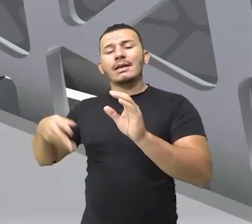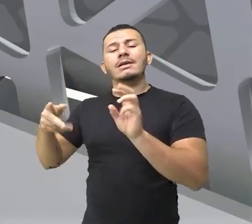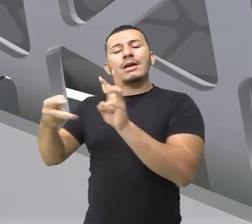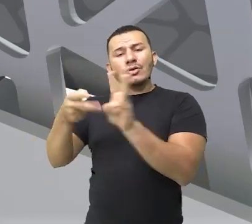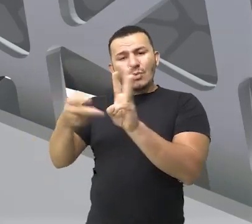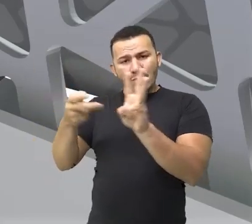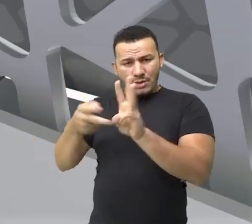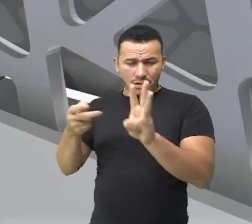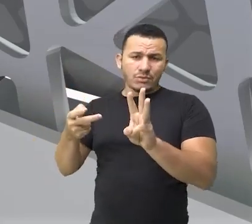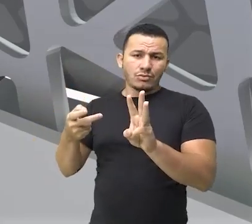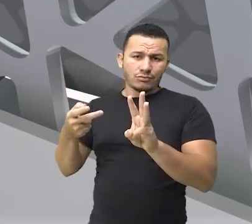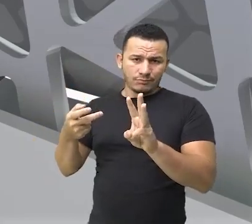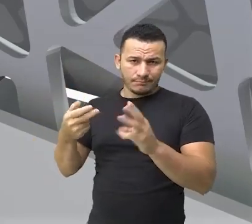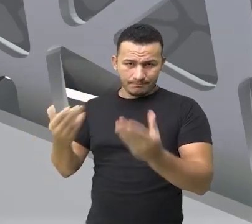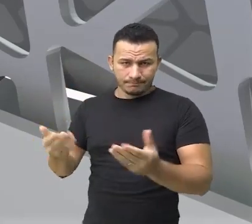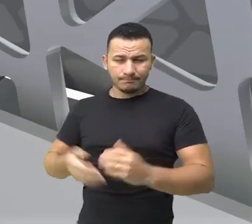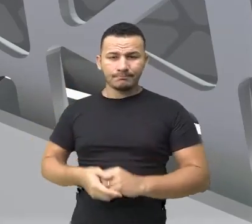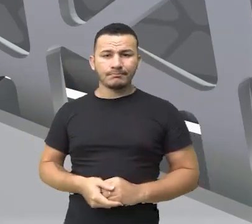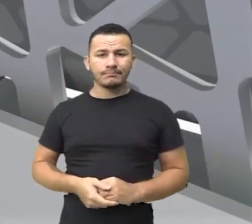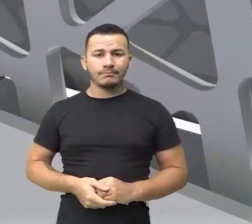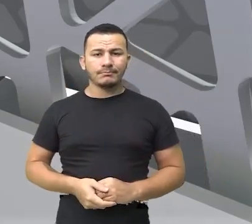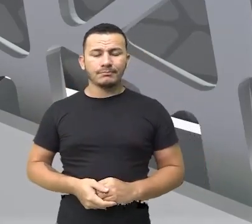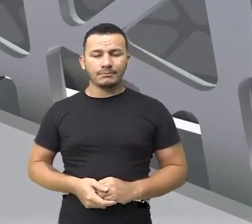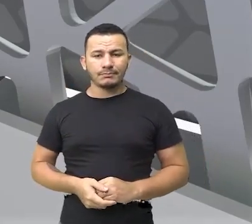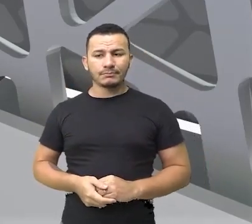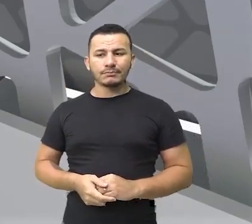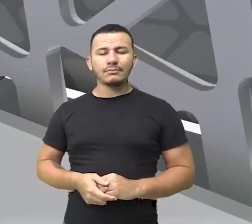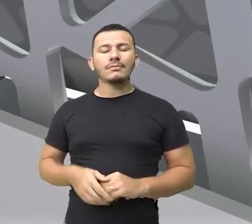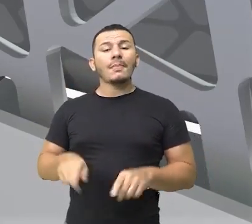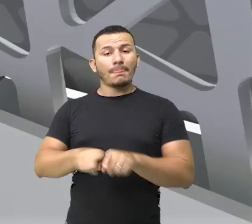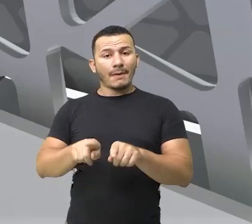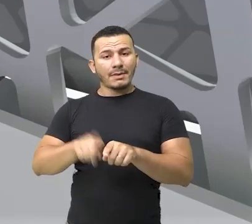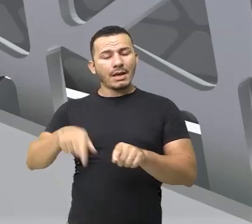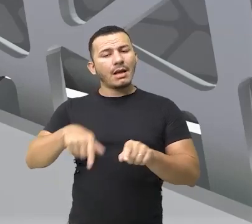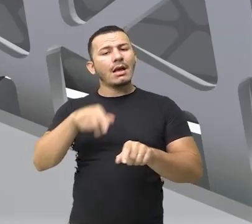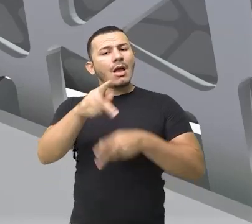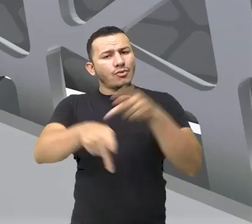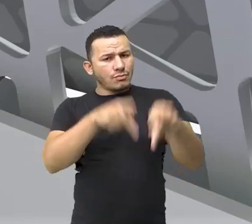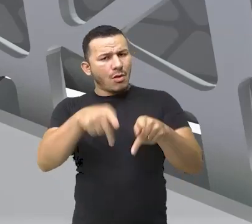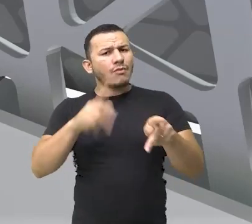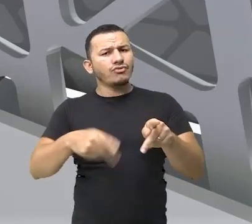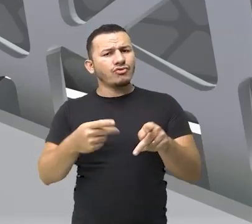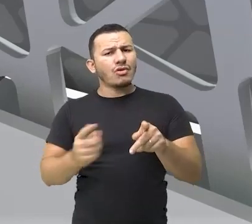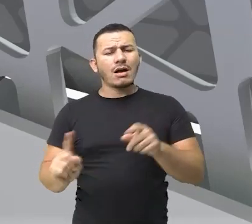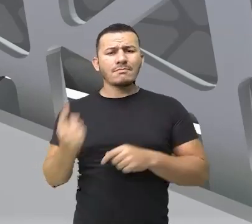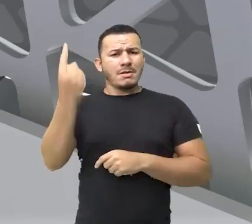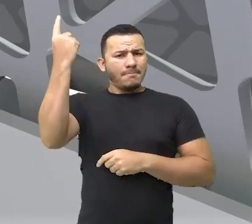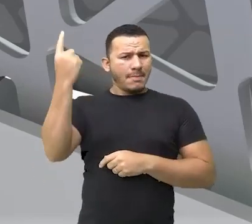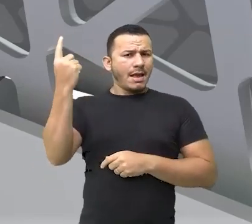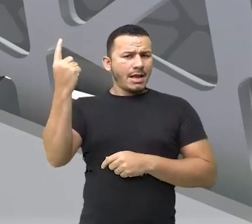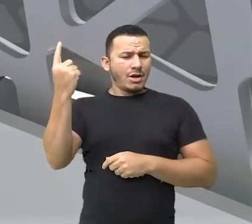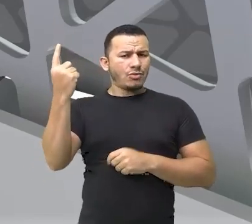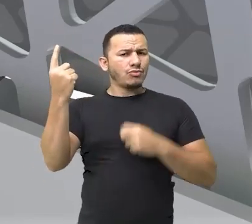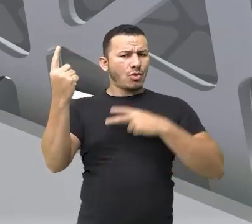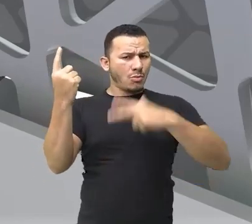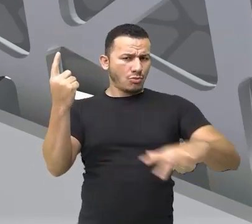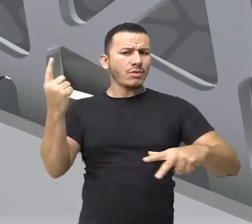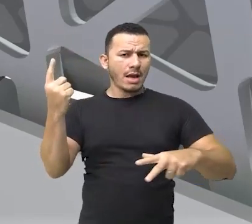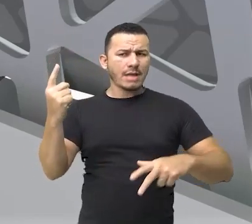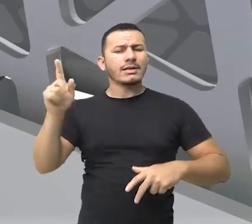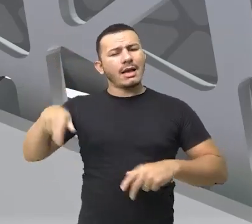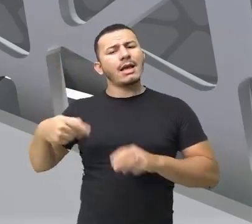o genuíno brasileiro, ok? Até mesmo porque são os povos que aqui viviam muito tempo antes do branco europeu,